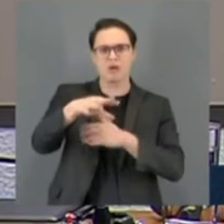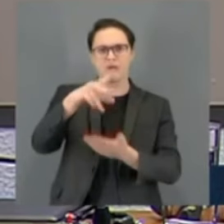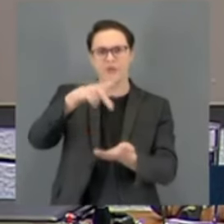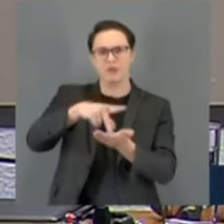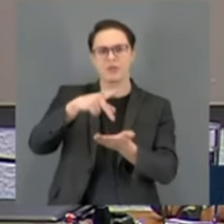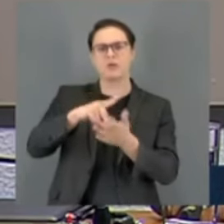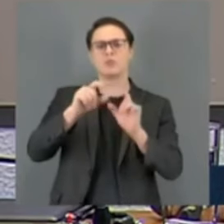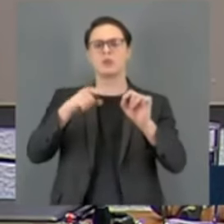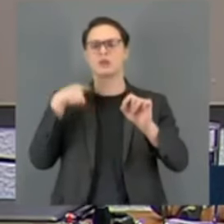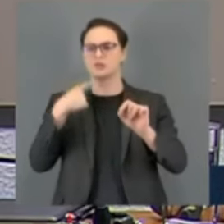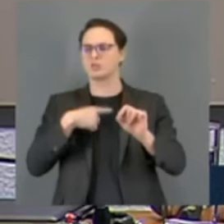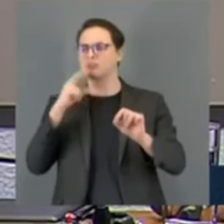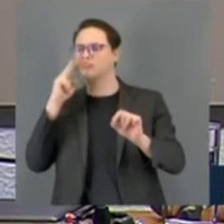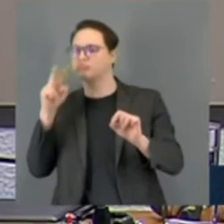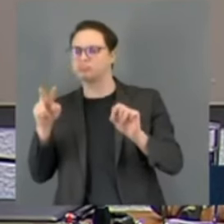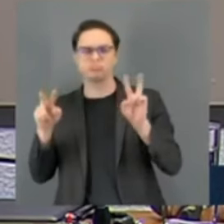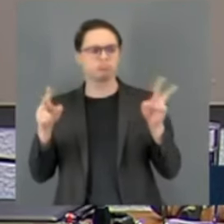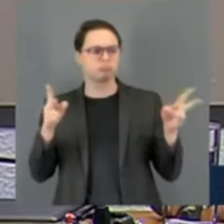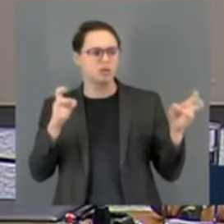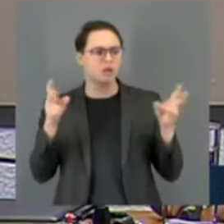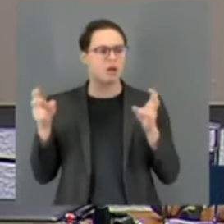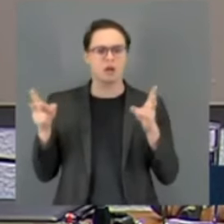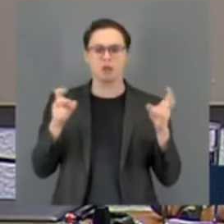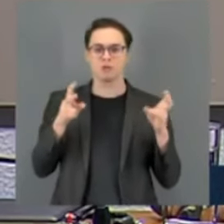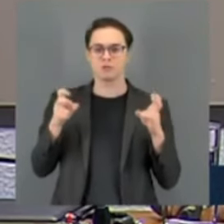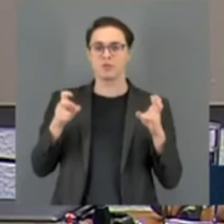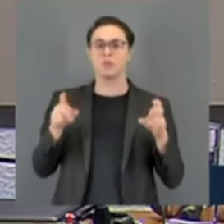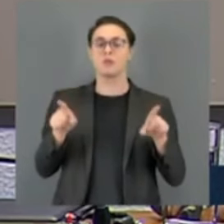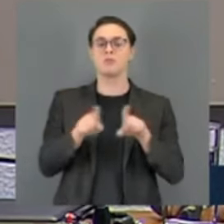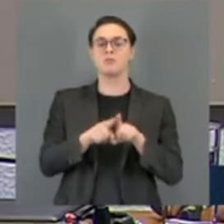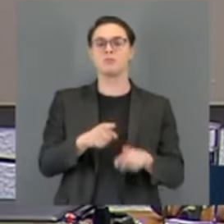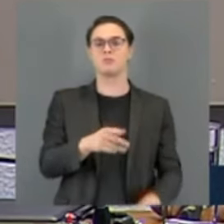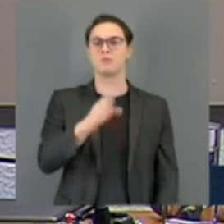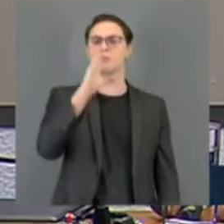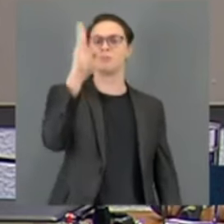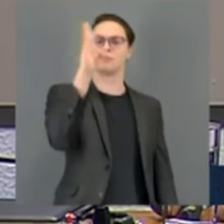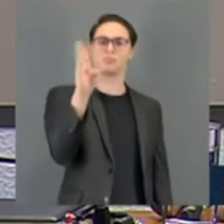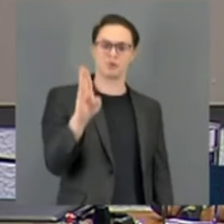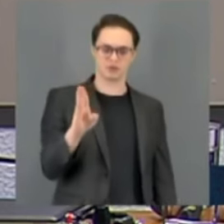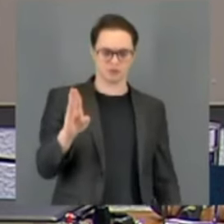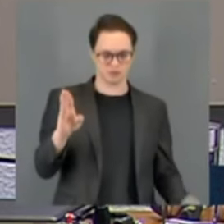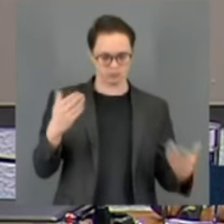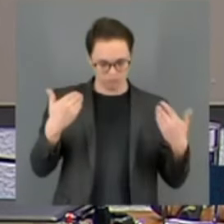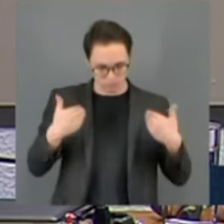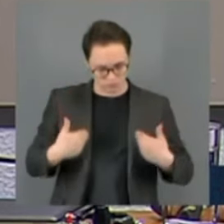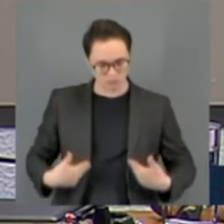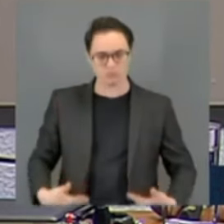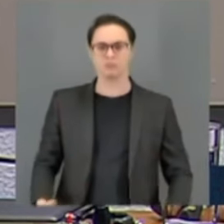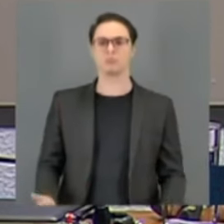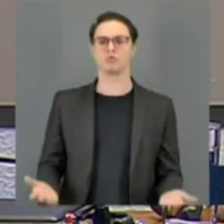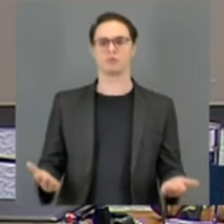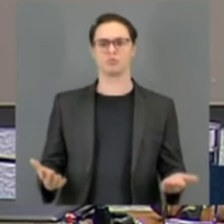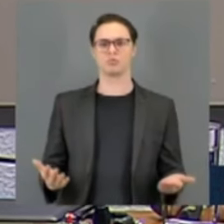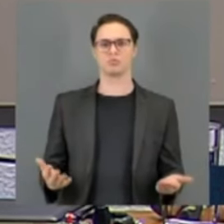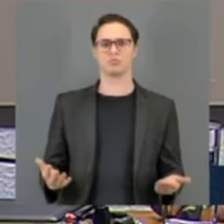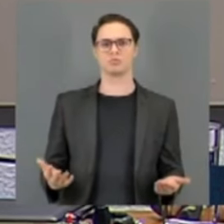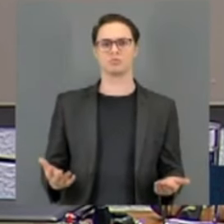temos visto. E me coloco também à disposição do Brasil, para